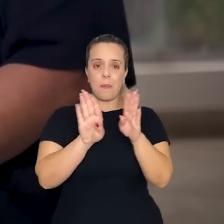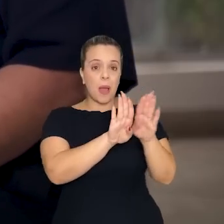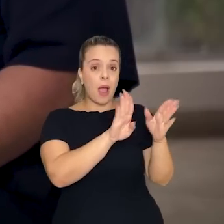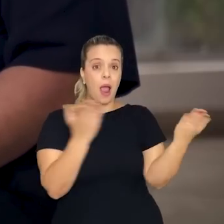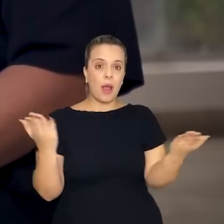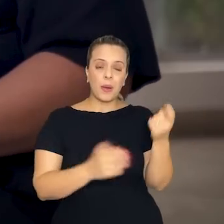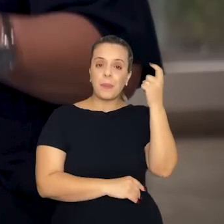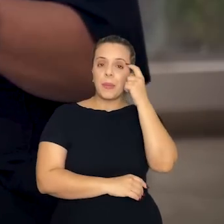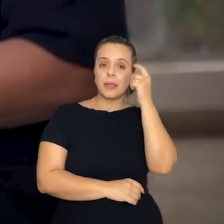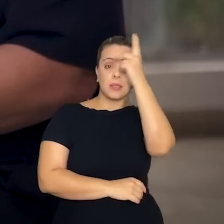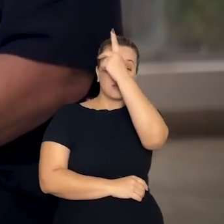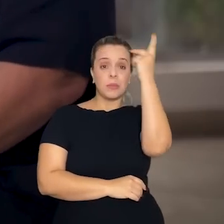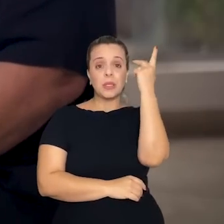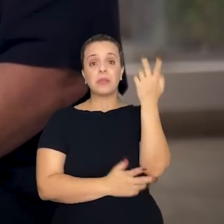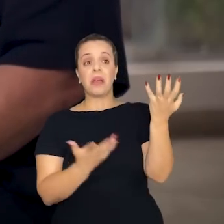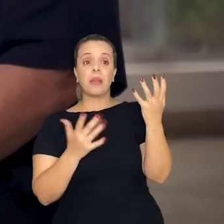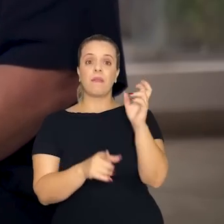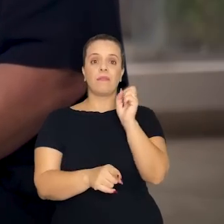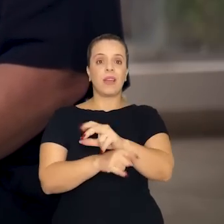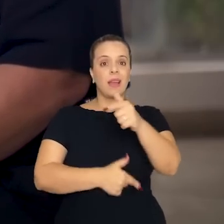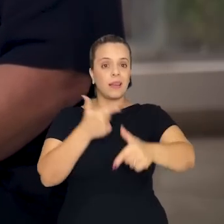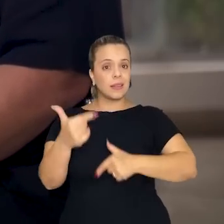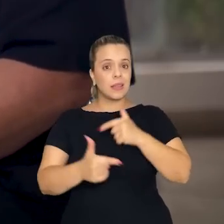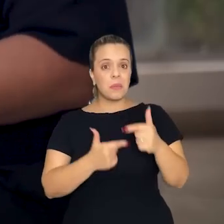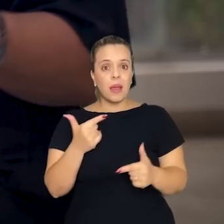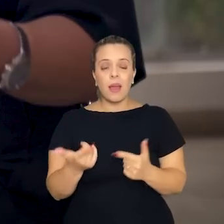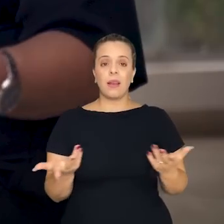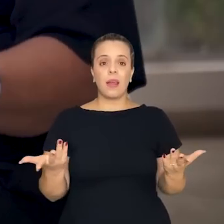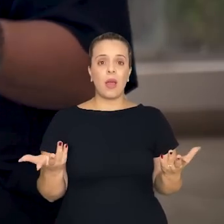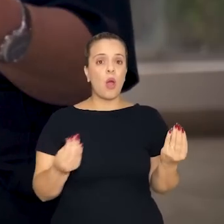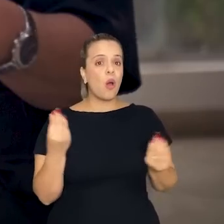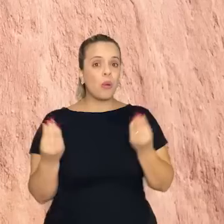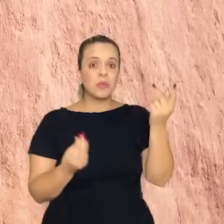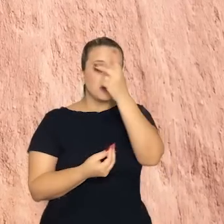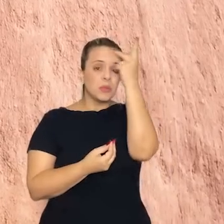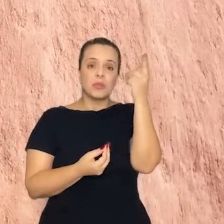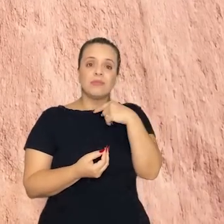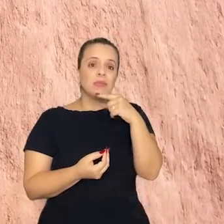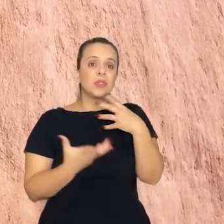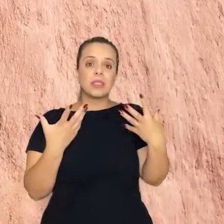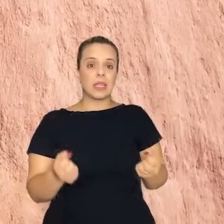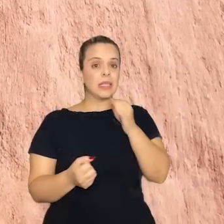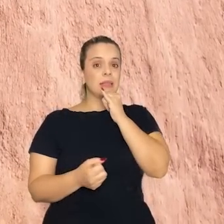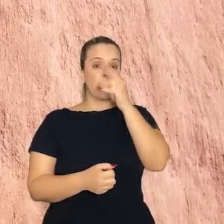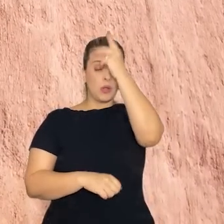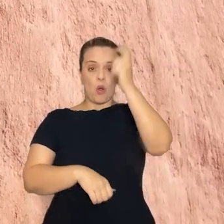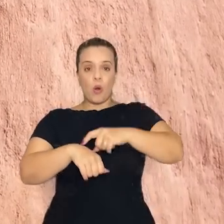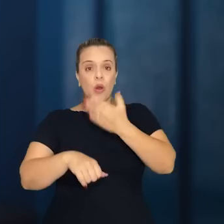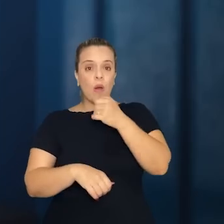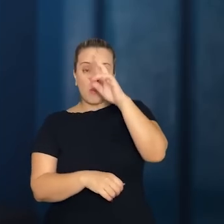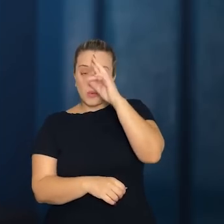com essa perspectiva do trabalho, aceitar uma cidade que dorme depois do almoço.